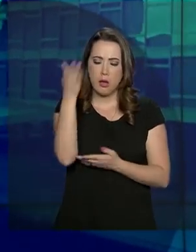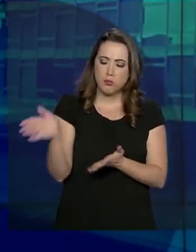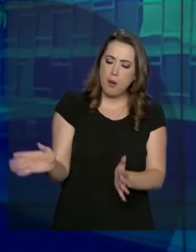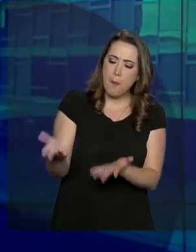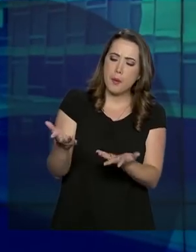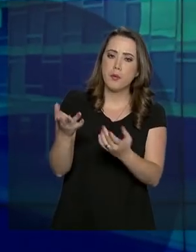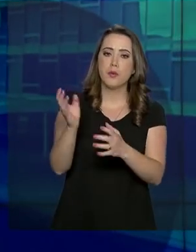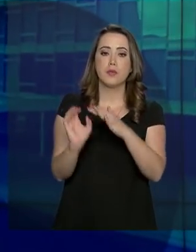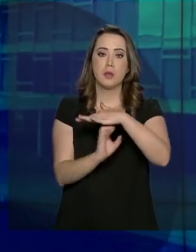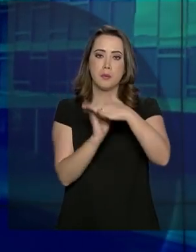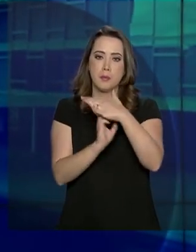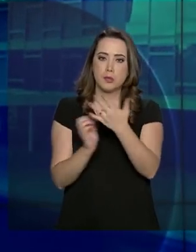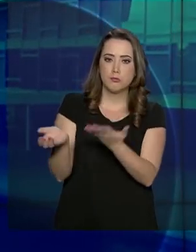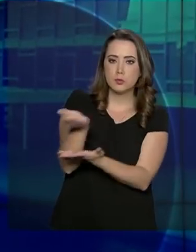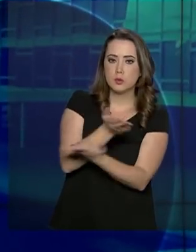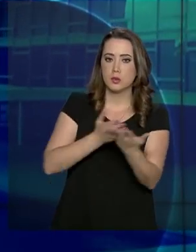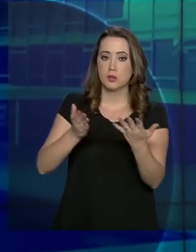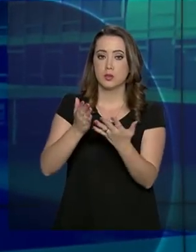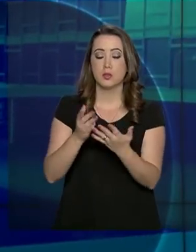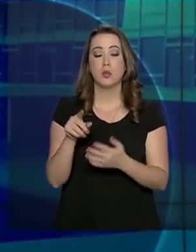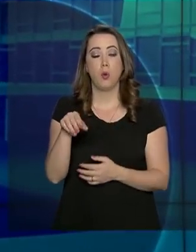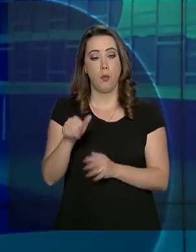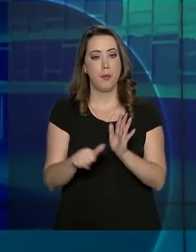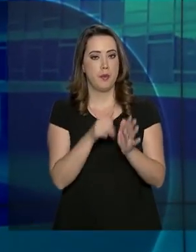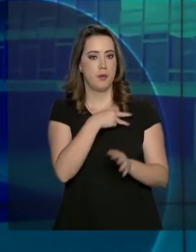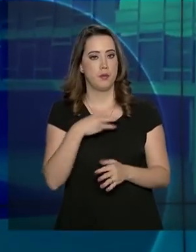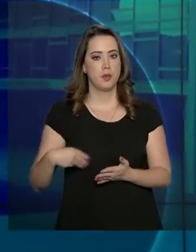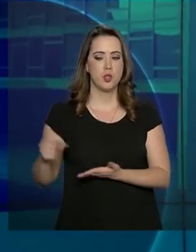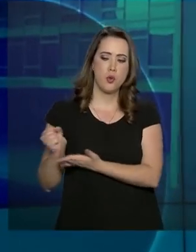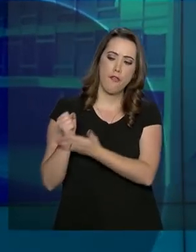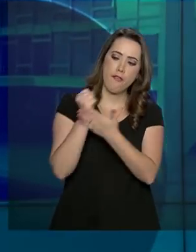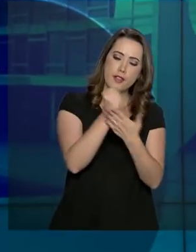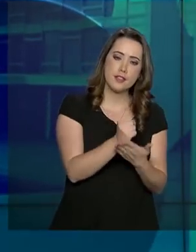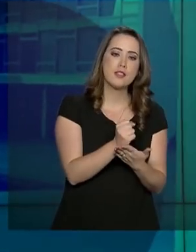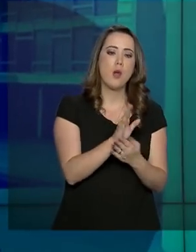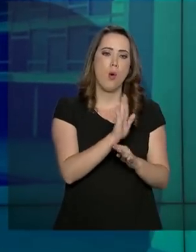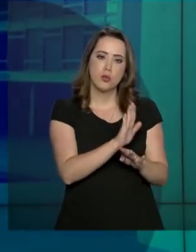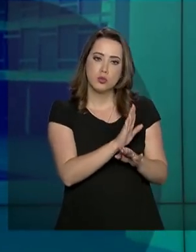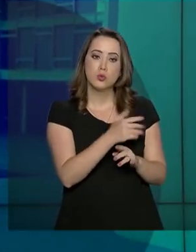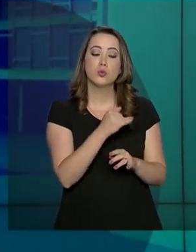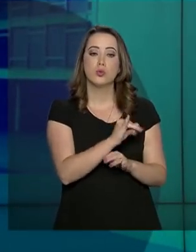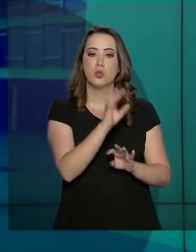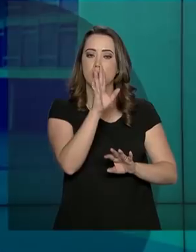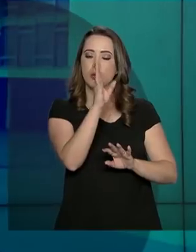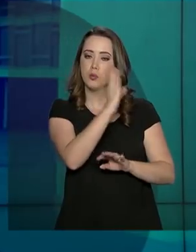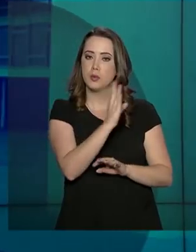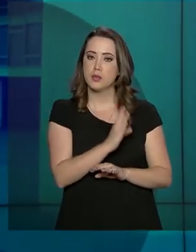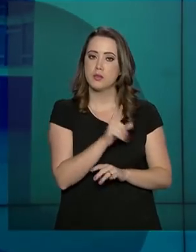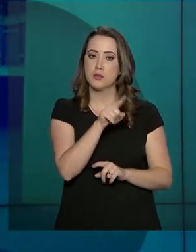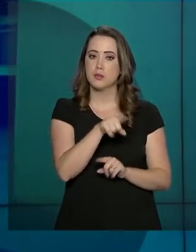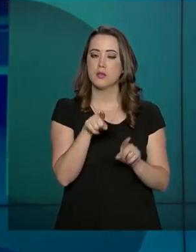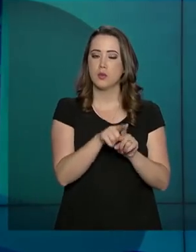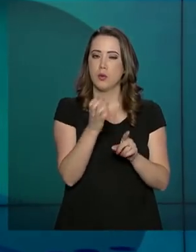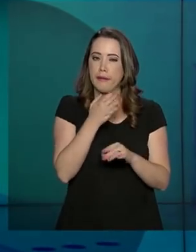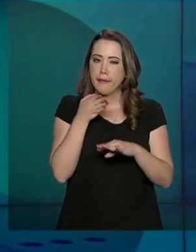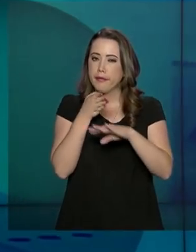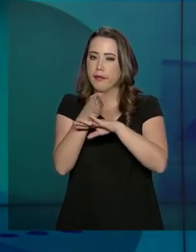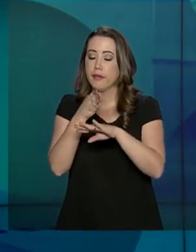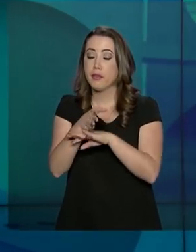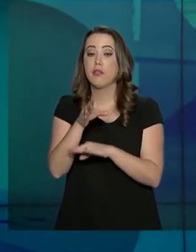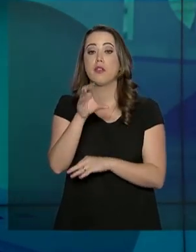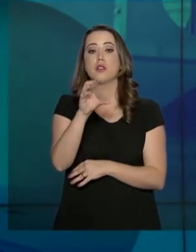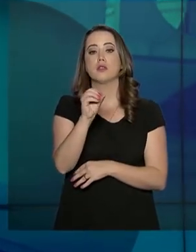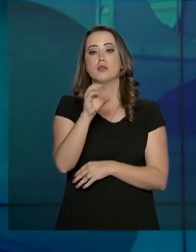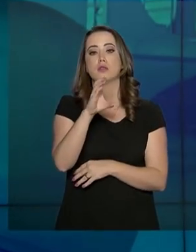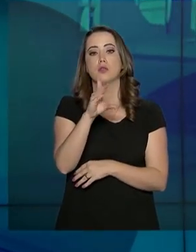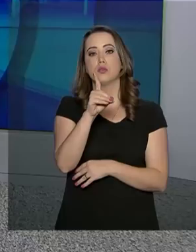Netanyahu, ofereceu apoio de Israel à intenção do Brasil de aderir à Organização para a Cooperação e Desenvolvimento Econômico,